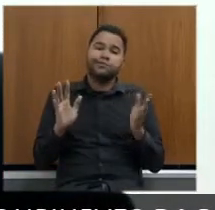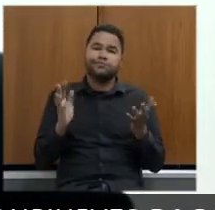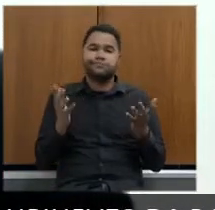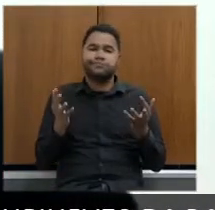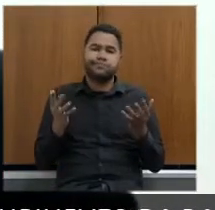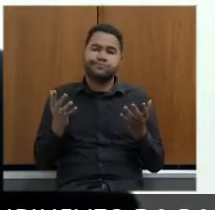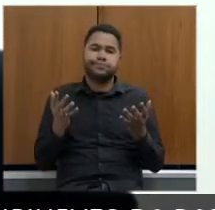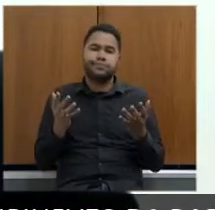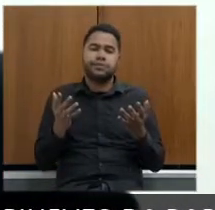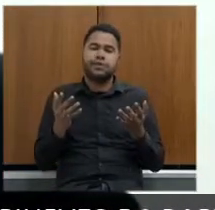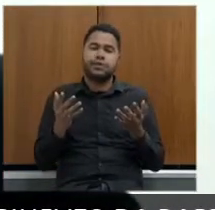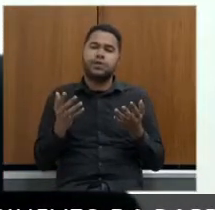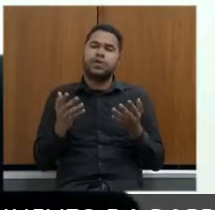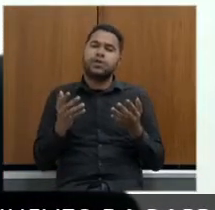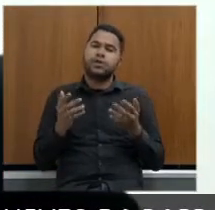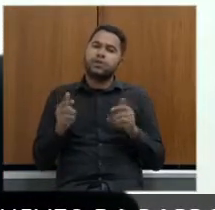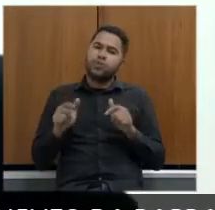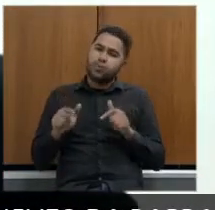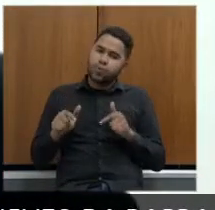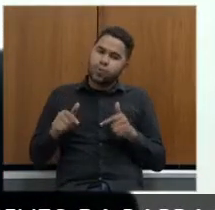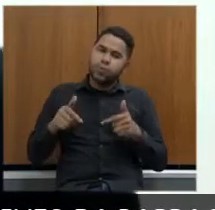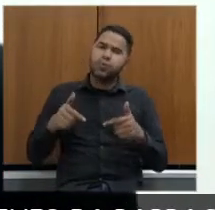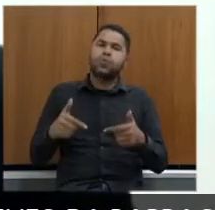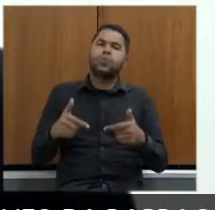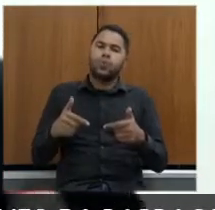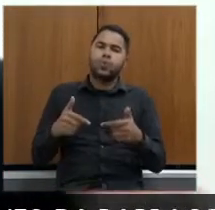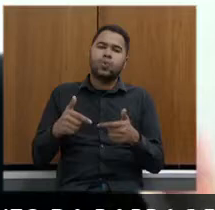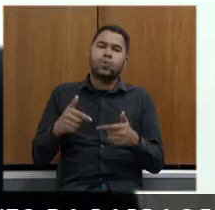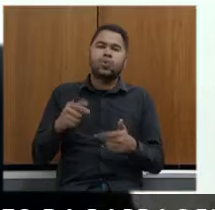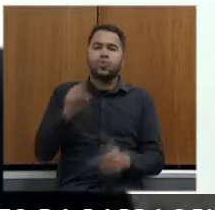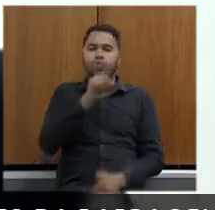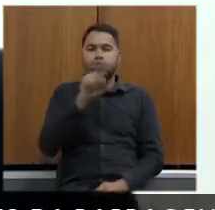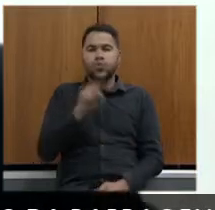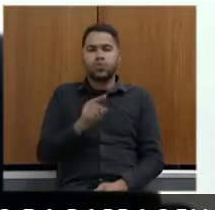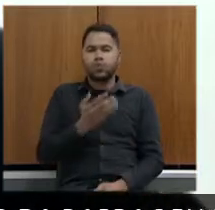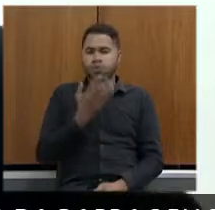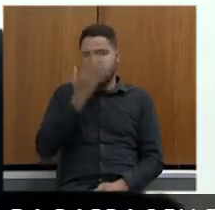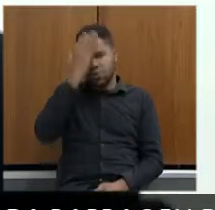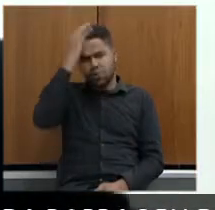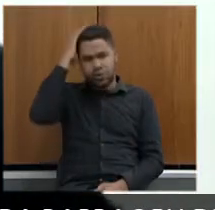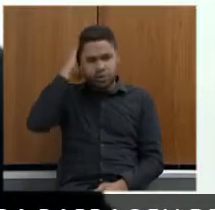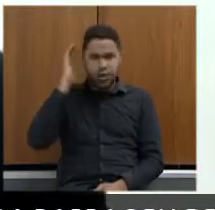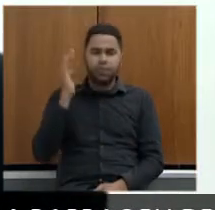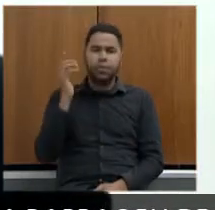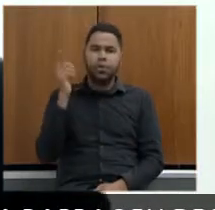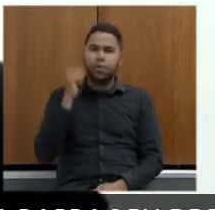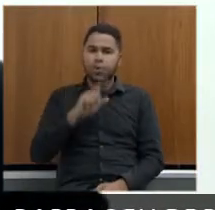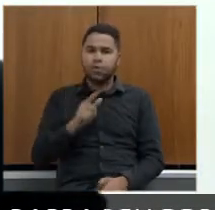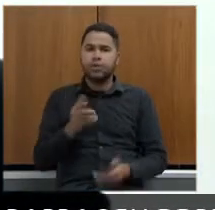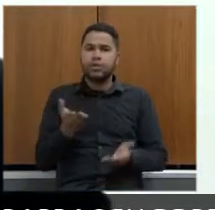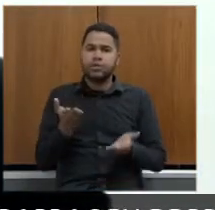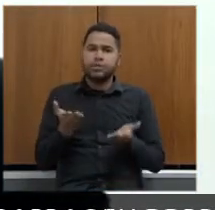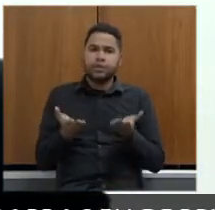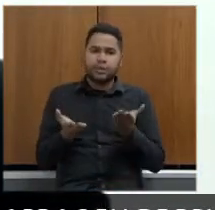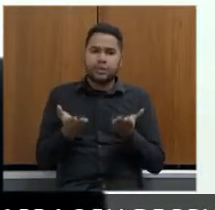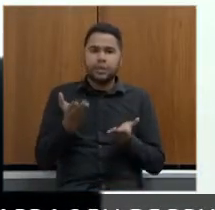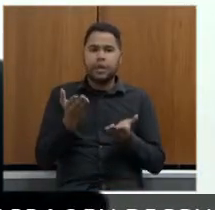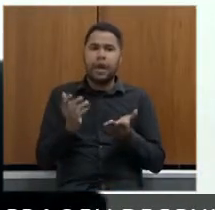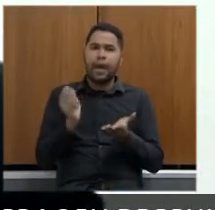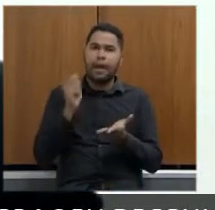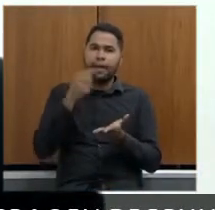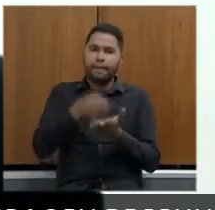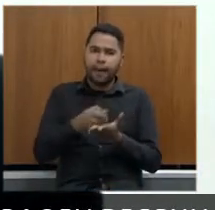na batuta do nosso governador Romeu Zema ele conseguiu fazer esse dançado manter o estado em dia manter